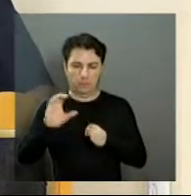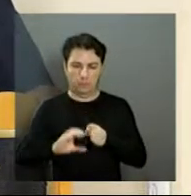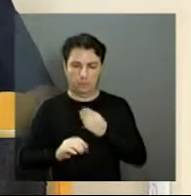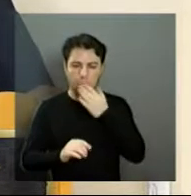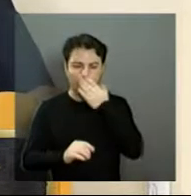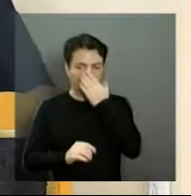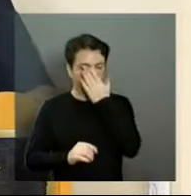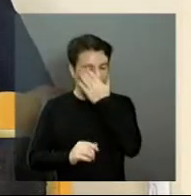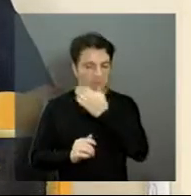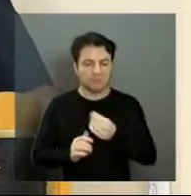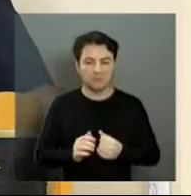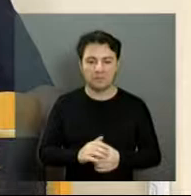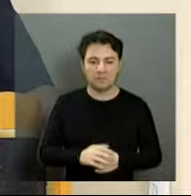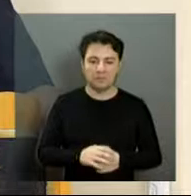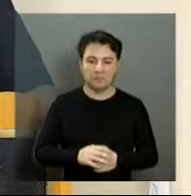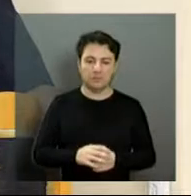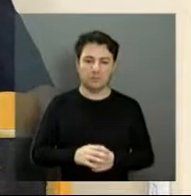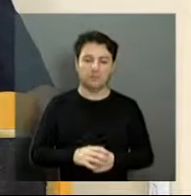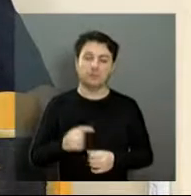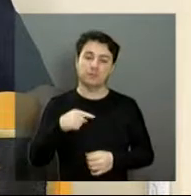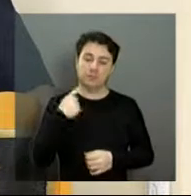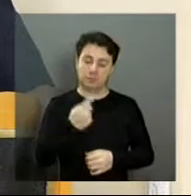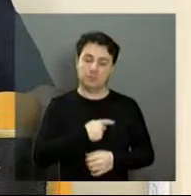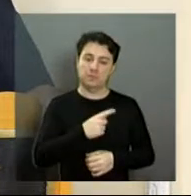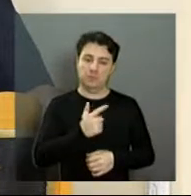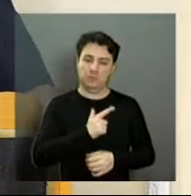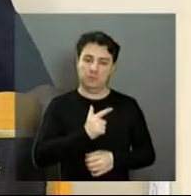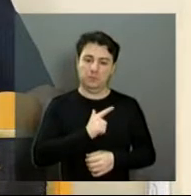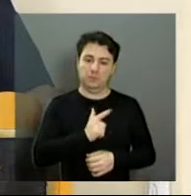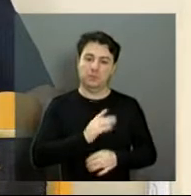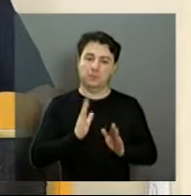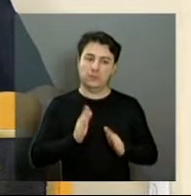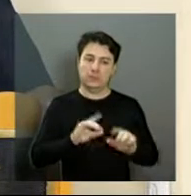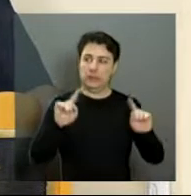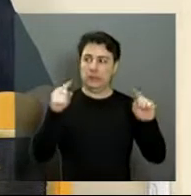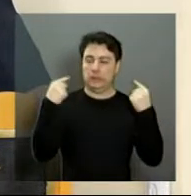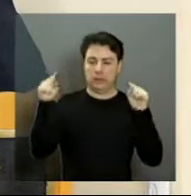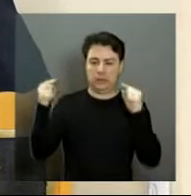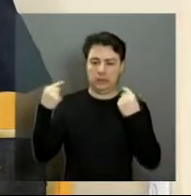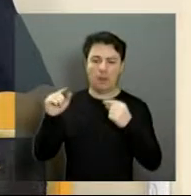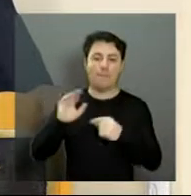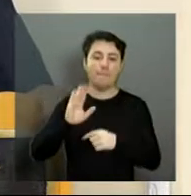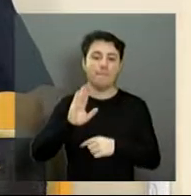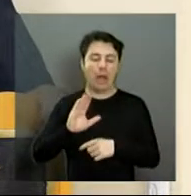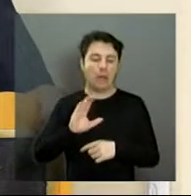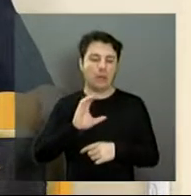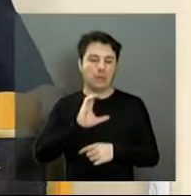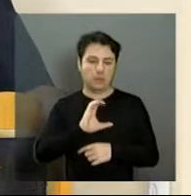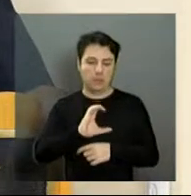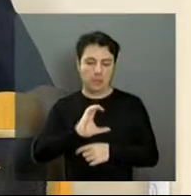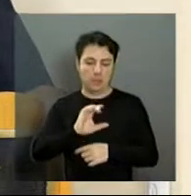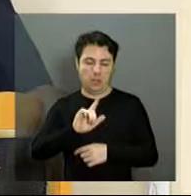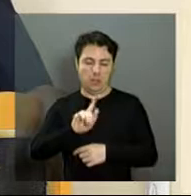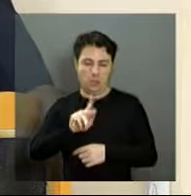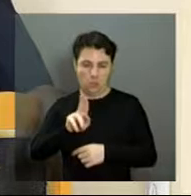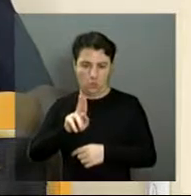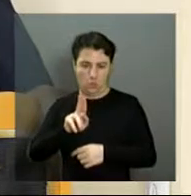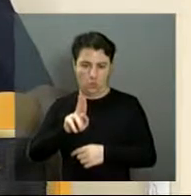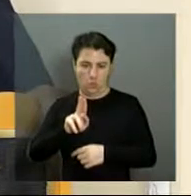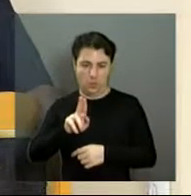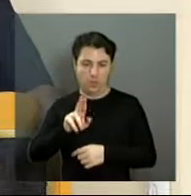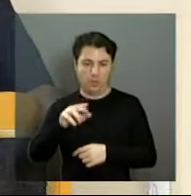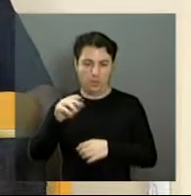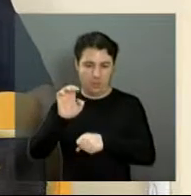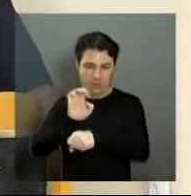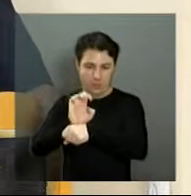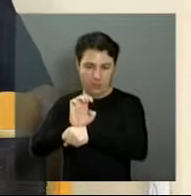casa, por mais crítica que nós recebemos, o Tribunal de Contas do Estado aponta essa casa